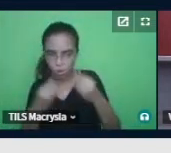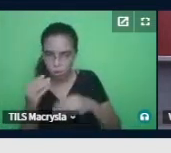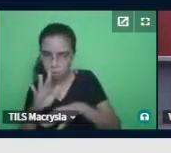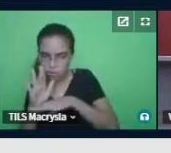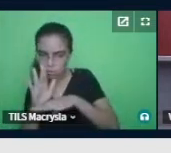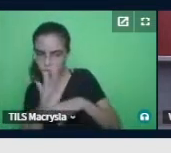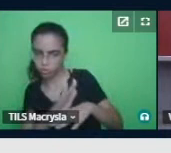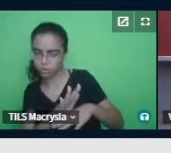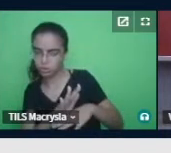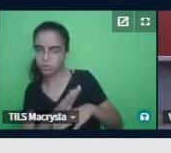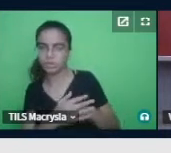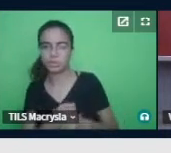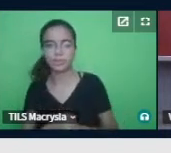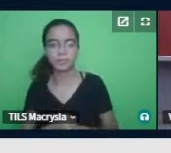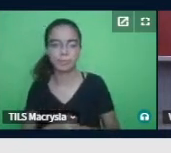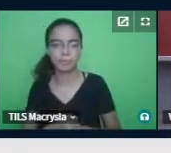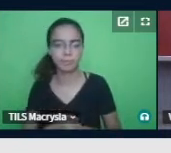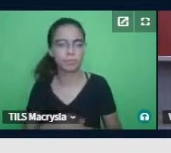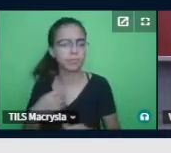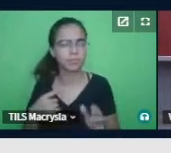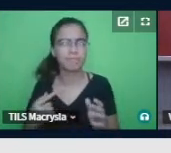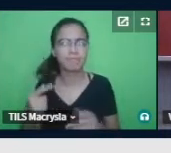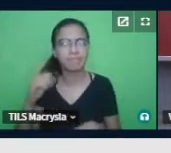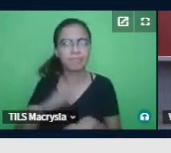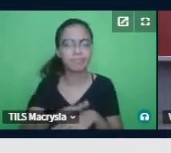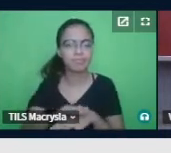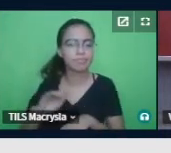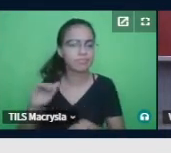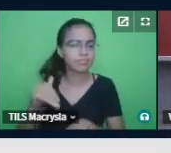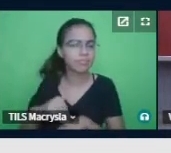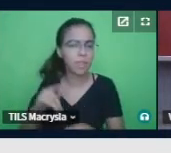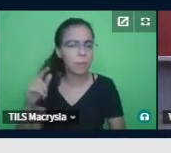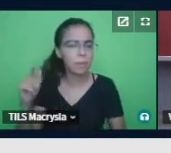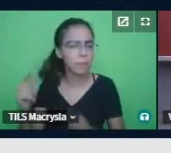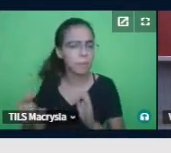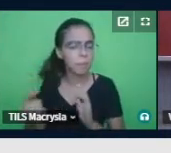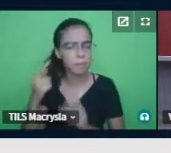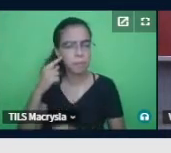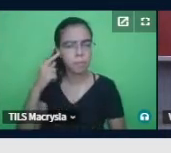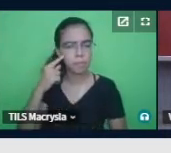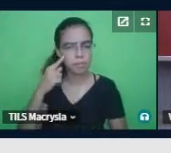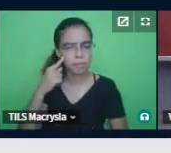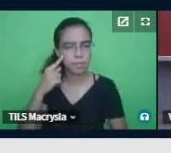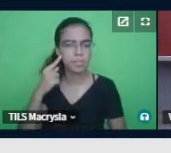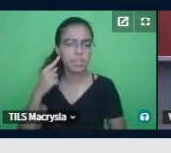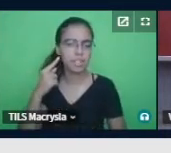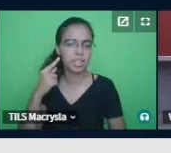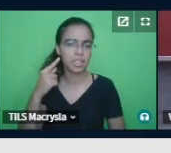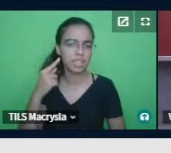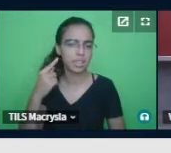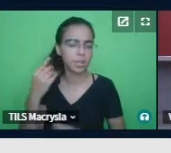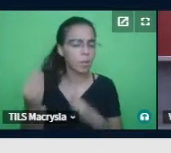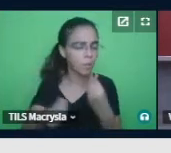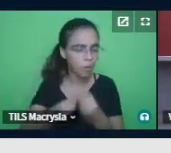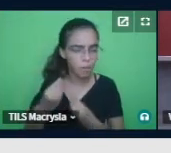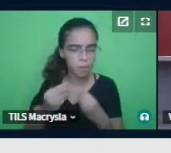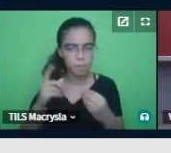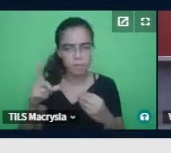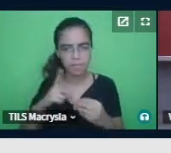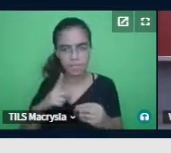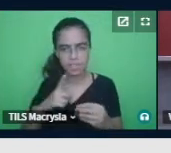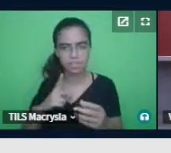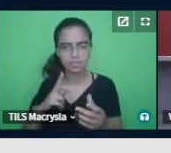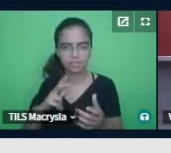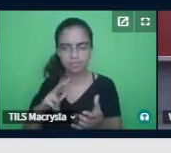E eu pergunto se de certa forma, já estou acabando, viu gente, se de certa forma já houve impacto na